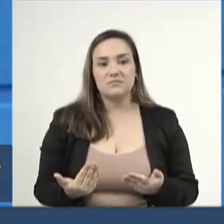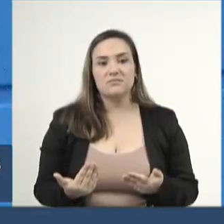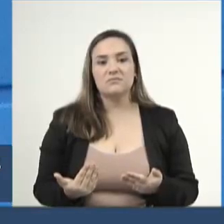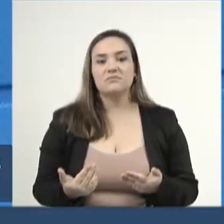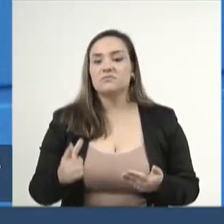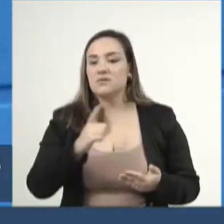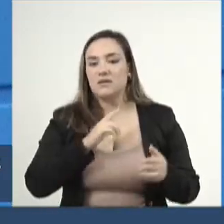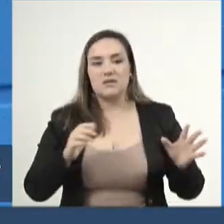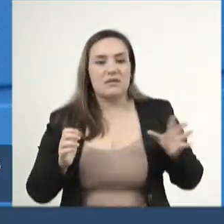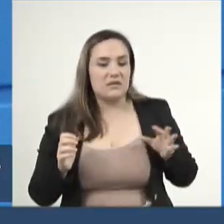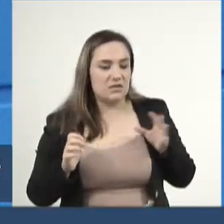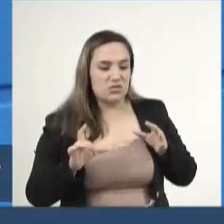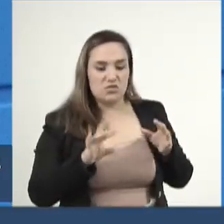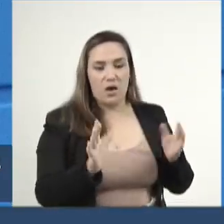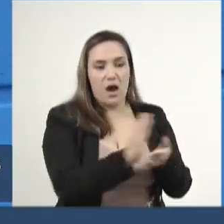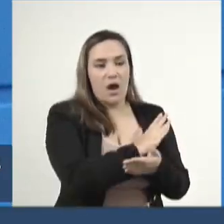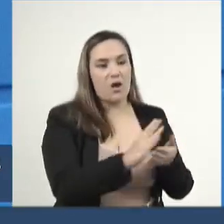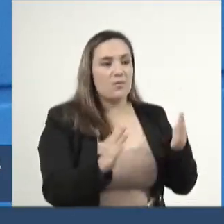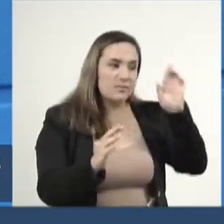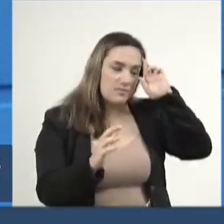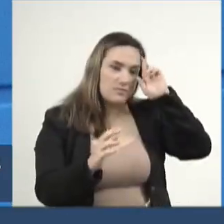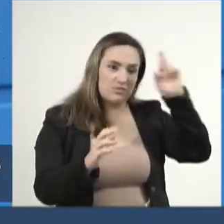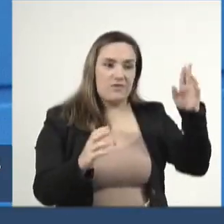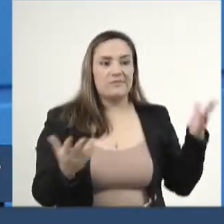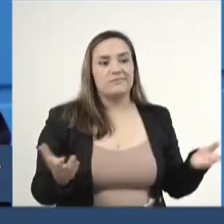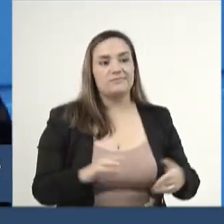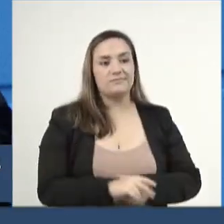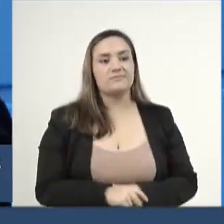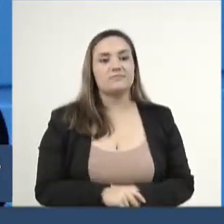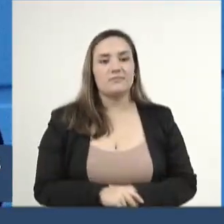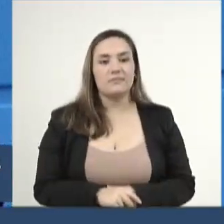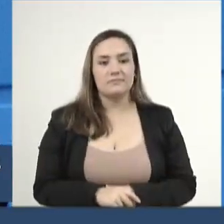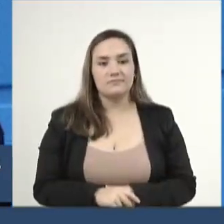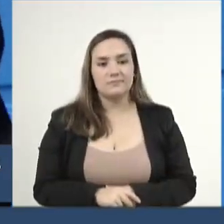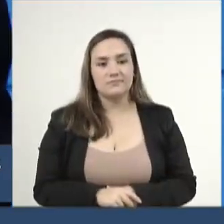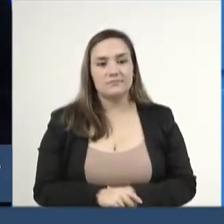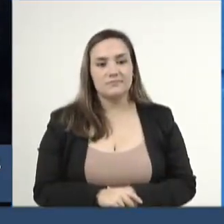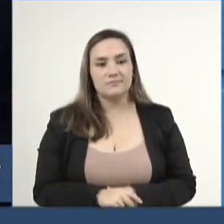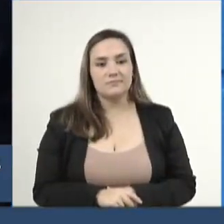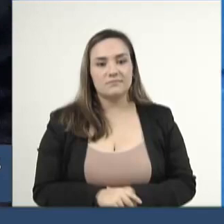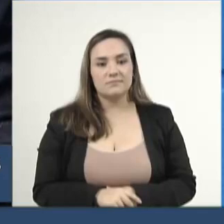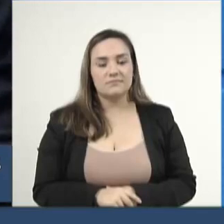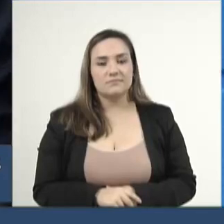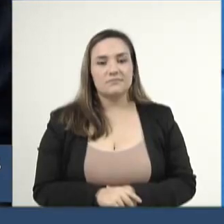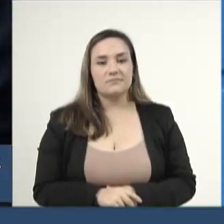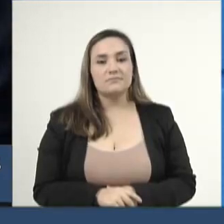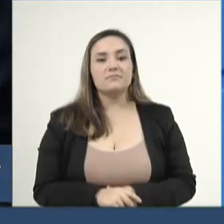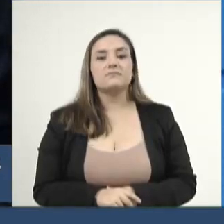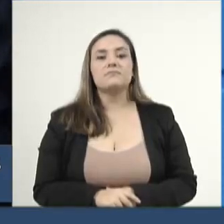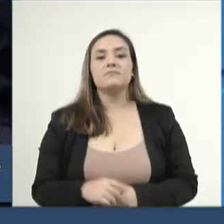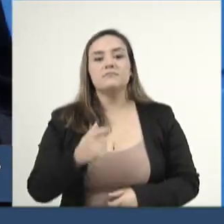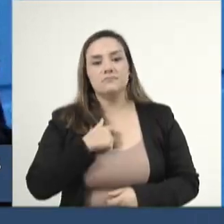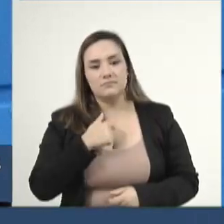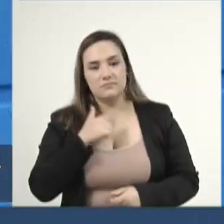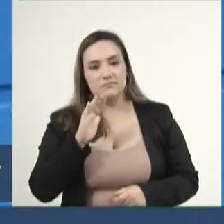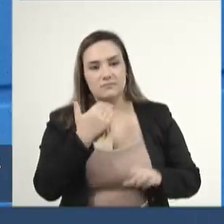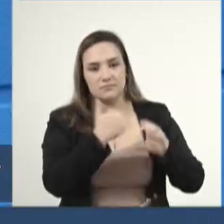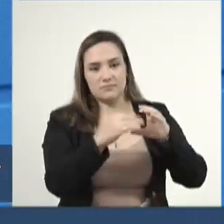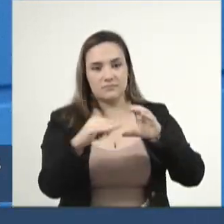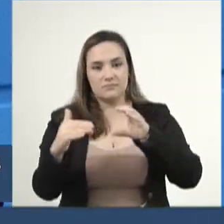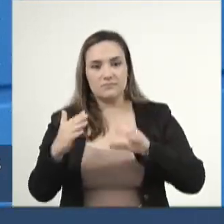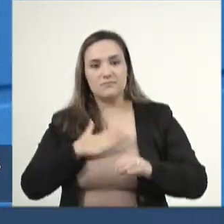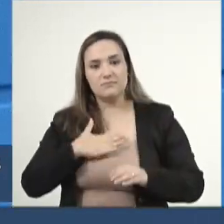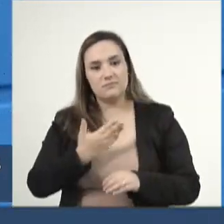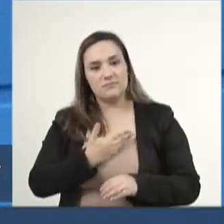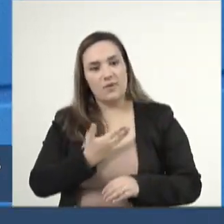brutalmente a riqueza na mão de alguns. Aliás, eu mandei para muita gente, acho que mandei até para o meu